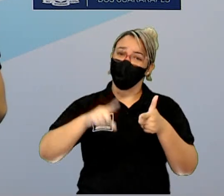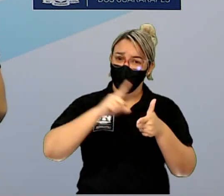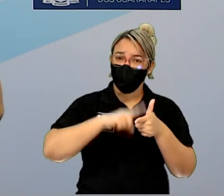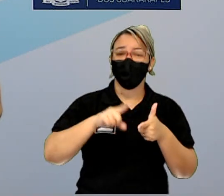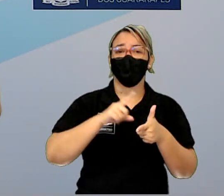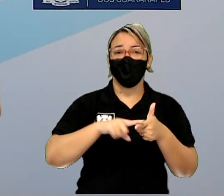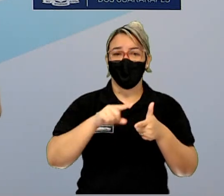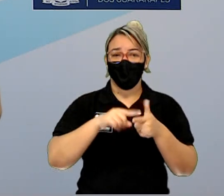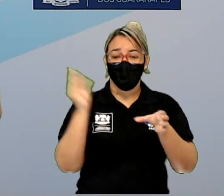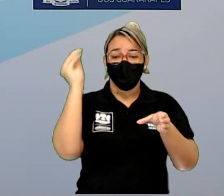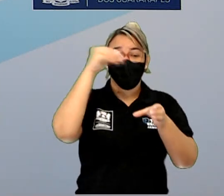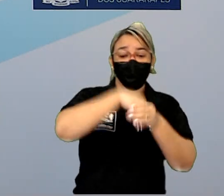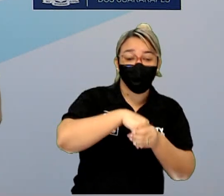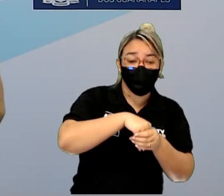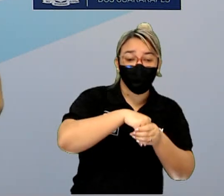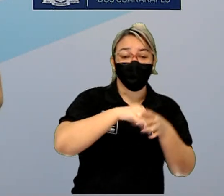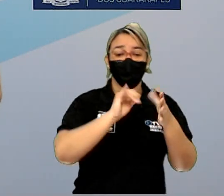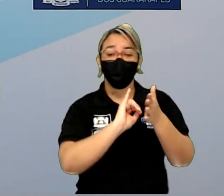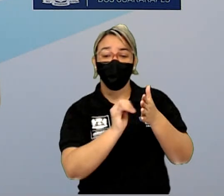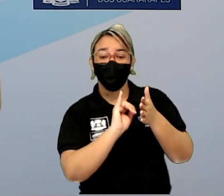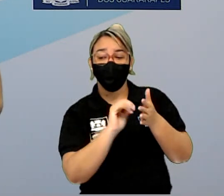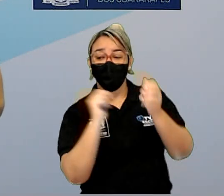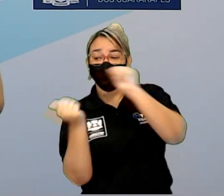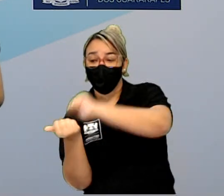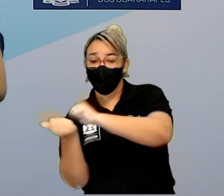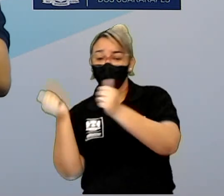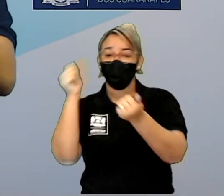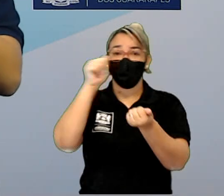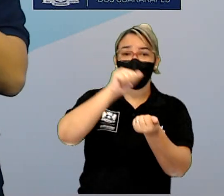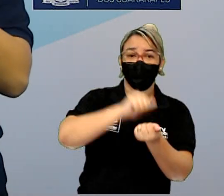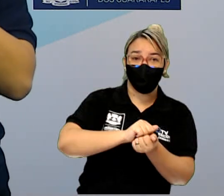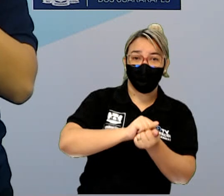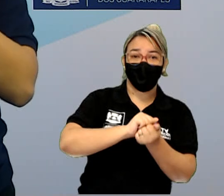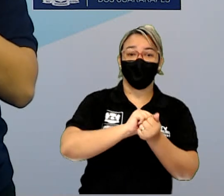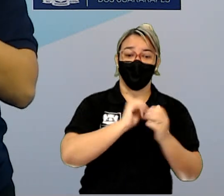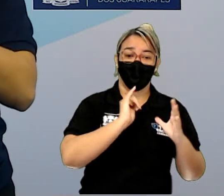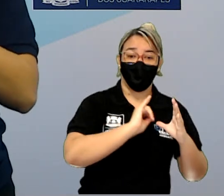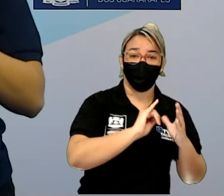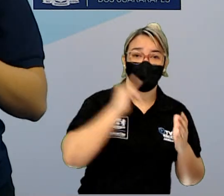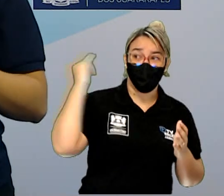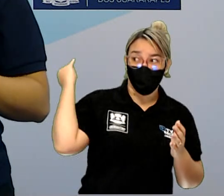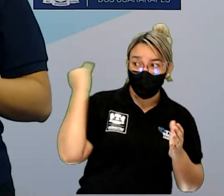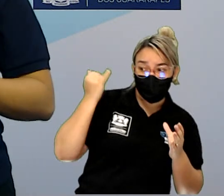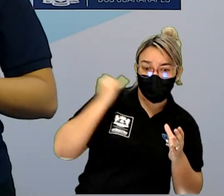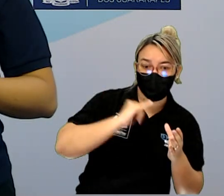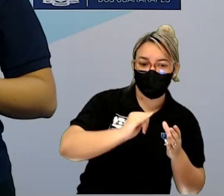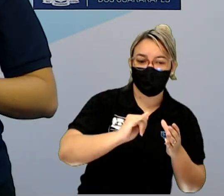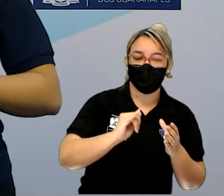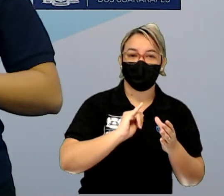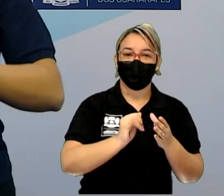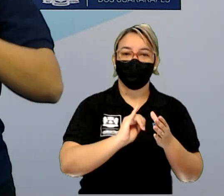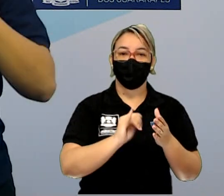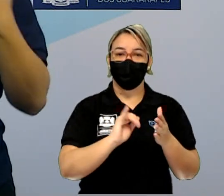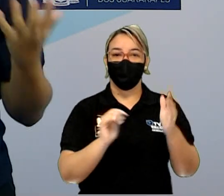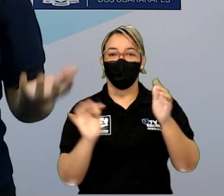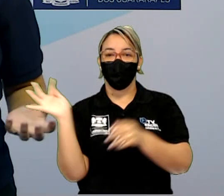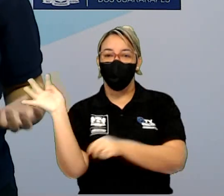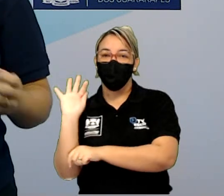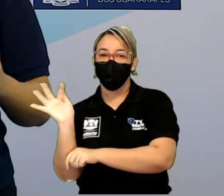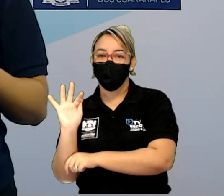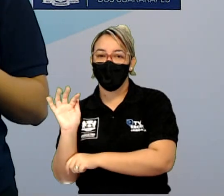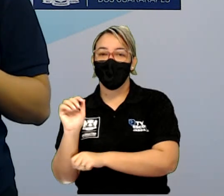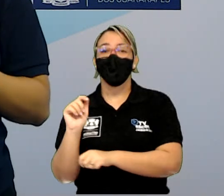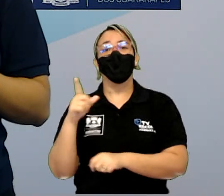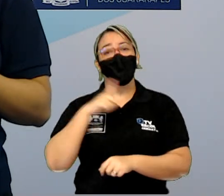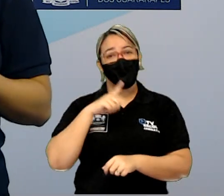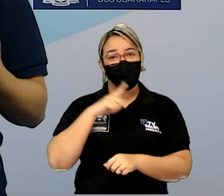dentro dessa transferência de narrativa para filmes, mas há também muita magia,